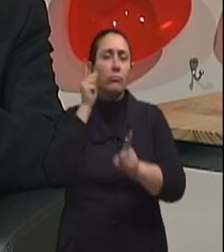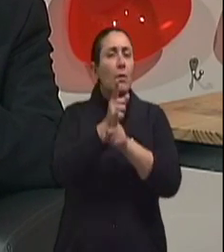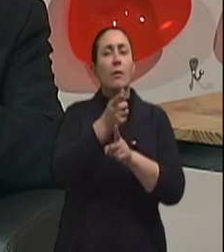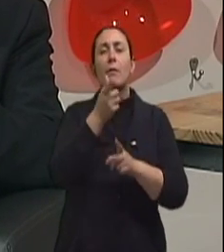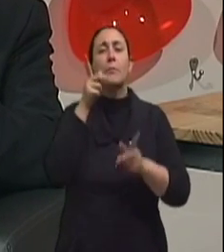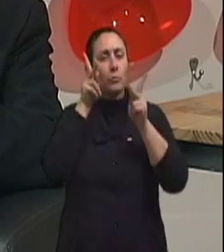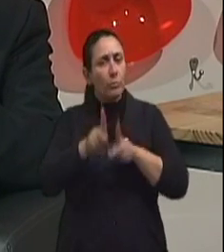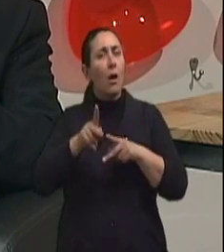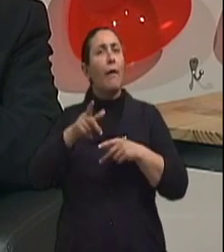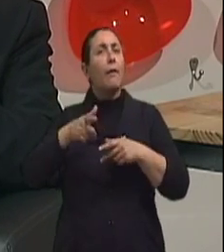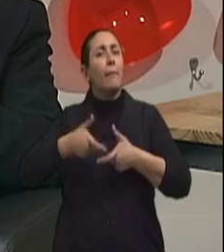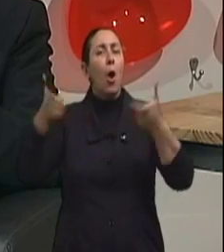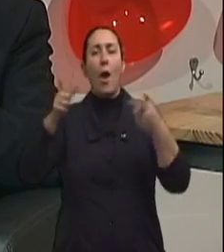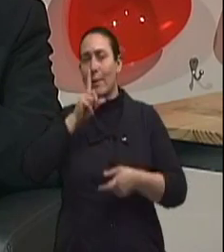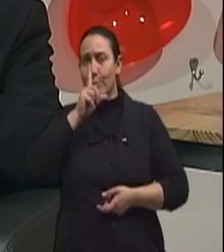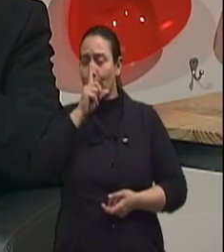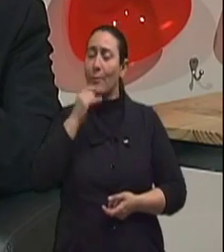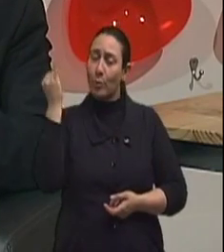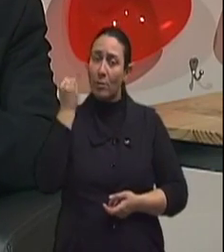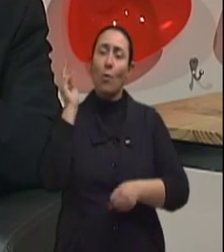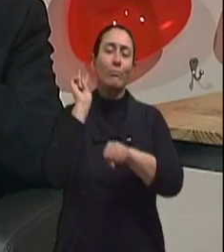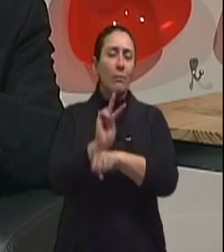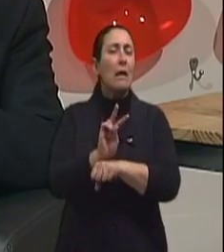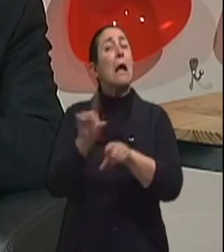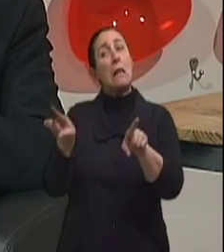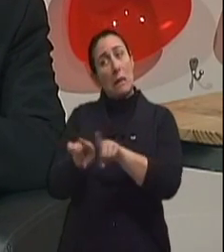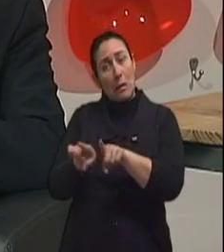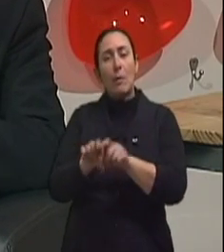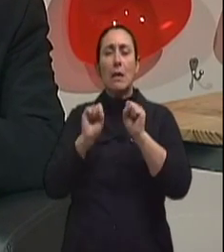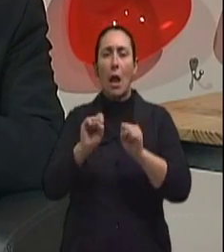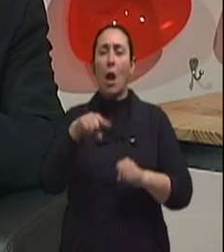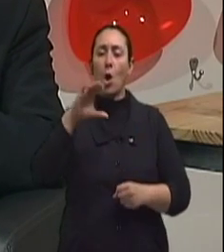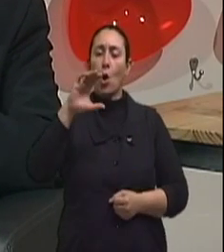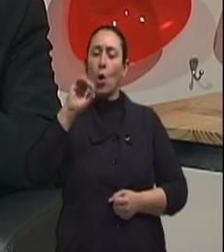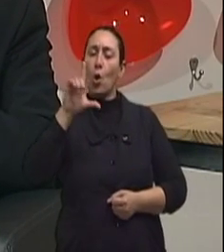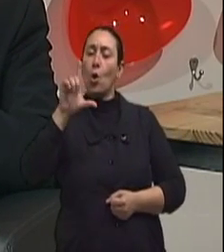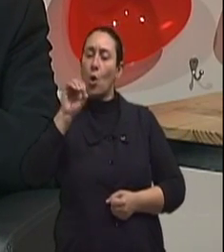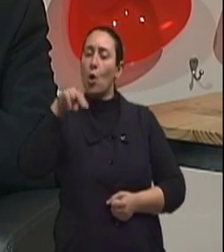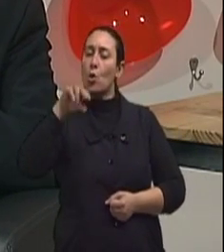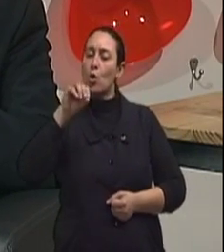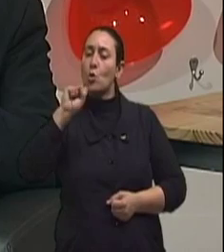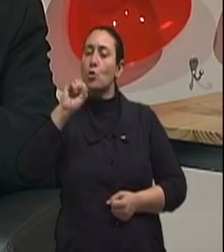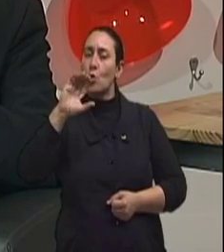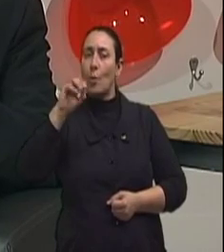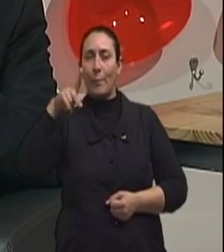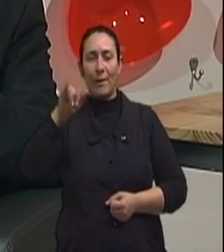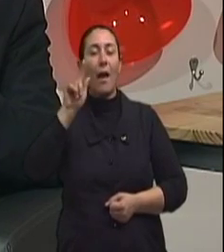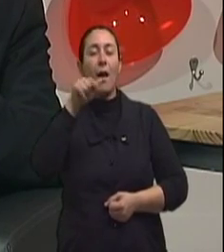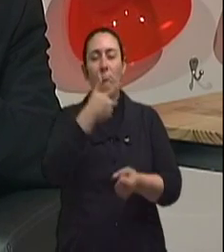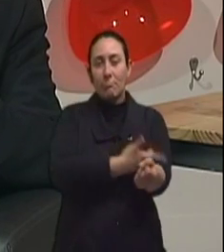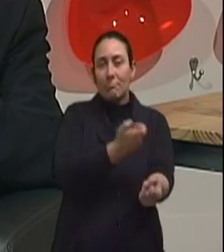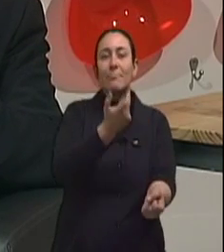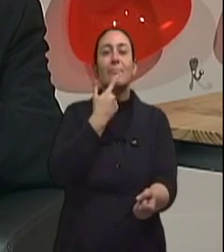risco e essa vigilância fica maior. Uma outra alternativa à colonoscopia é um exame de pesquisa de sangue oculto, ou seja,